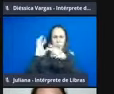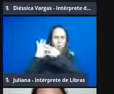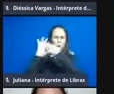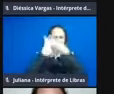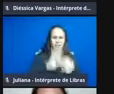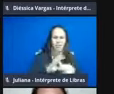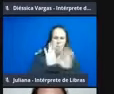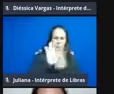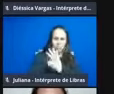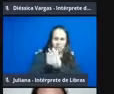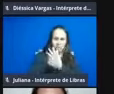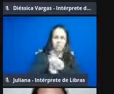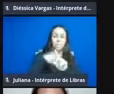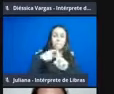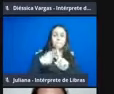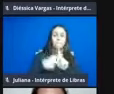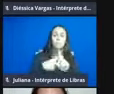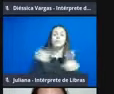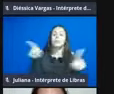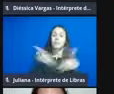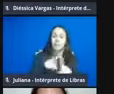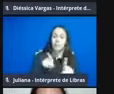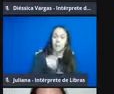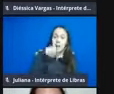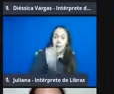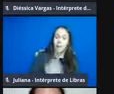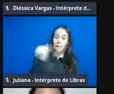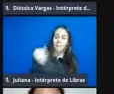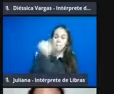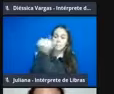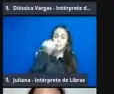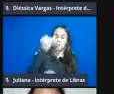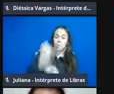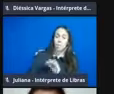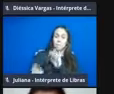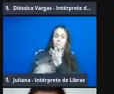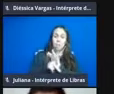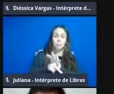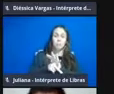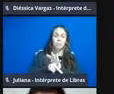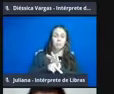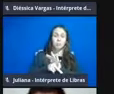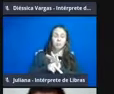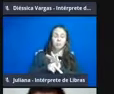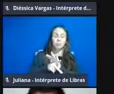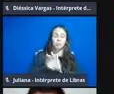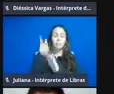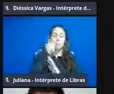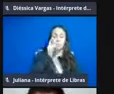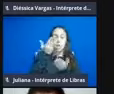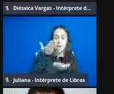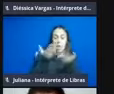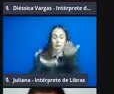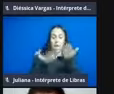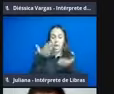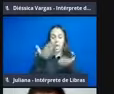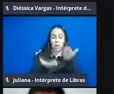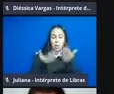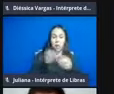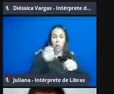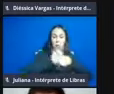mostrando a importância que tem esse grupo todo, né, para a manutenção e o equilíbrio do ecossistema.